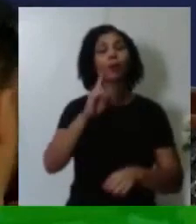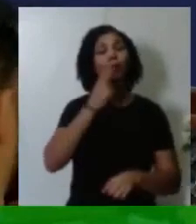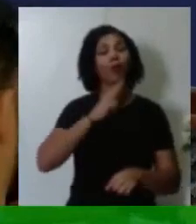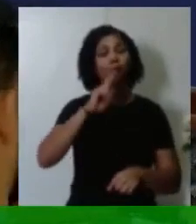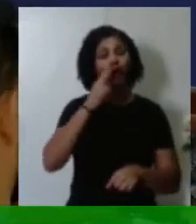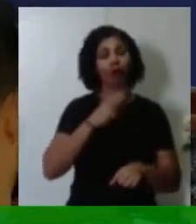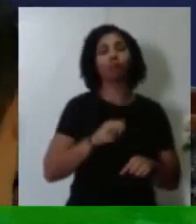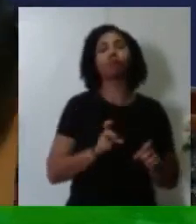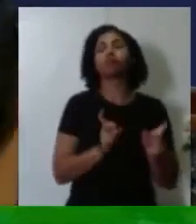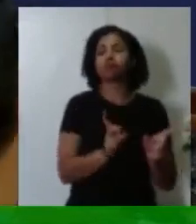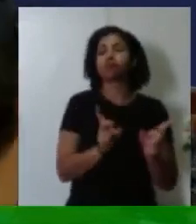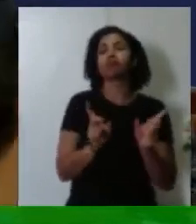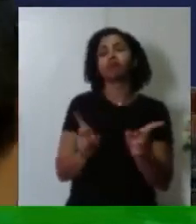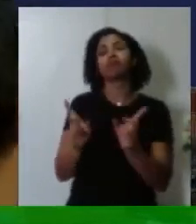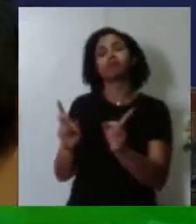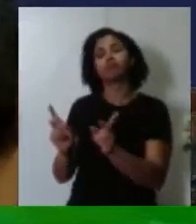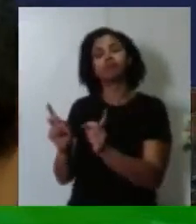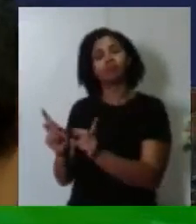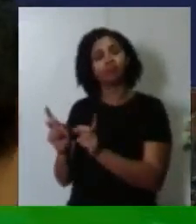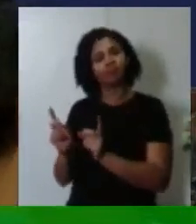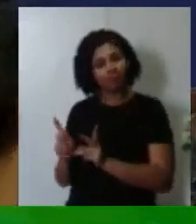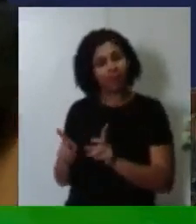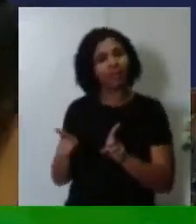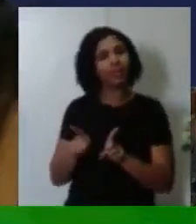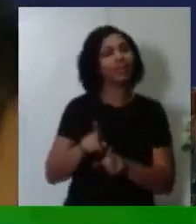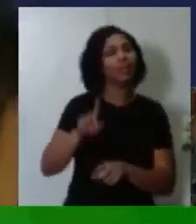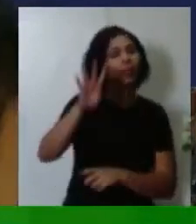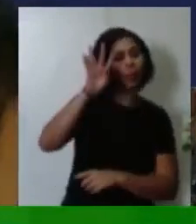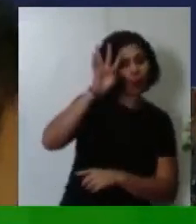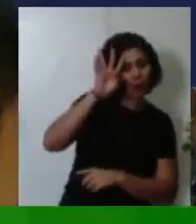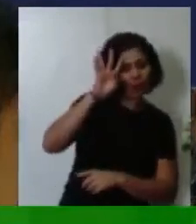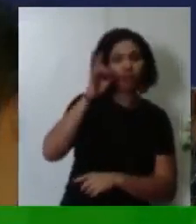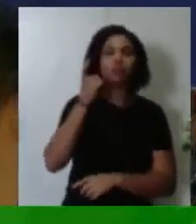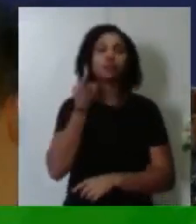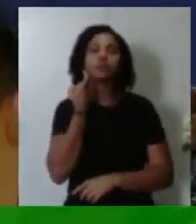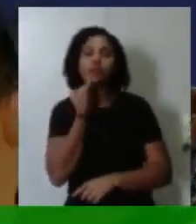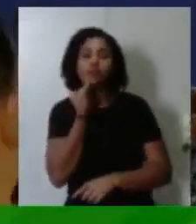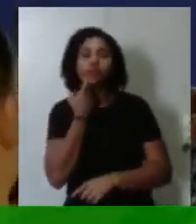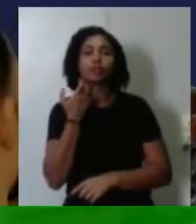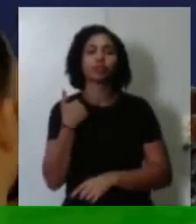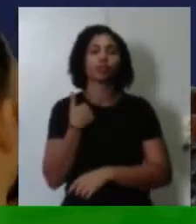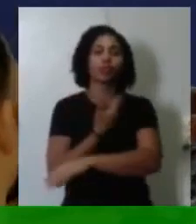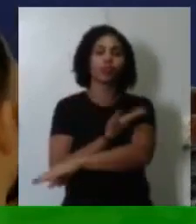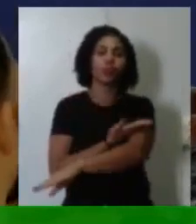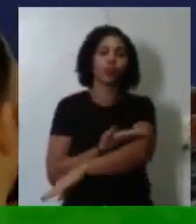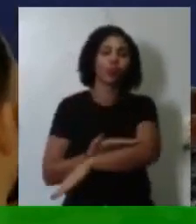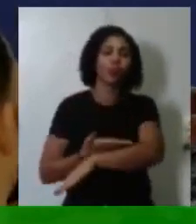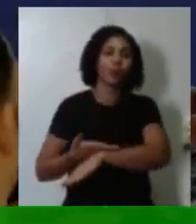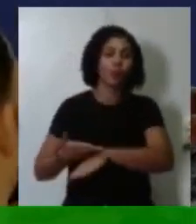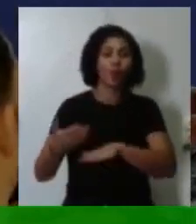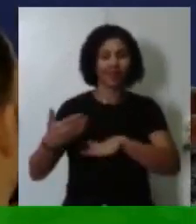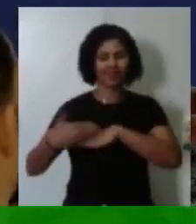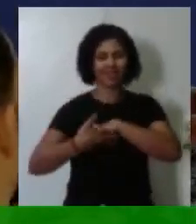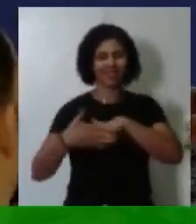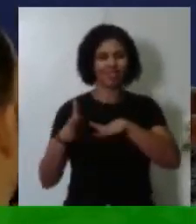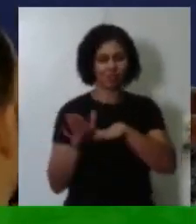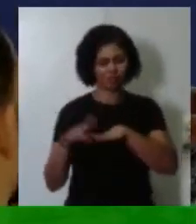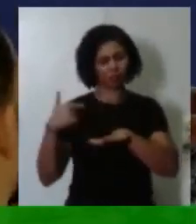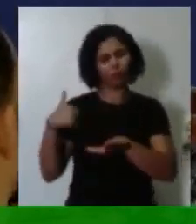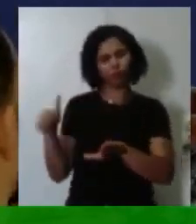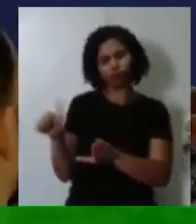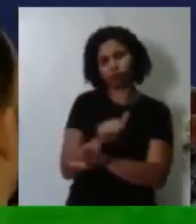picolé. E também nas quartas e sextas-feiras eu mantei uma sapataria porque eu engraxava